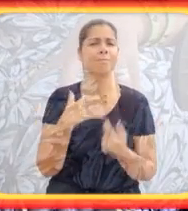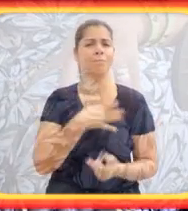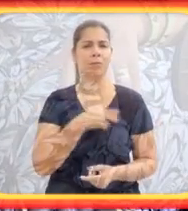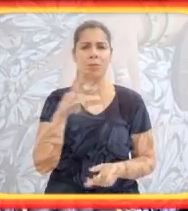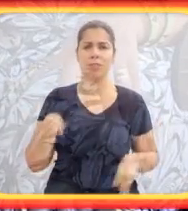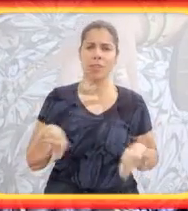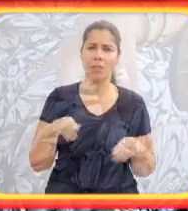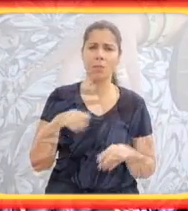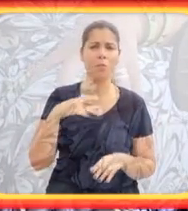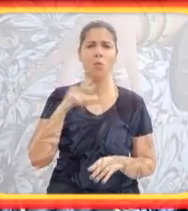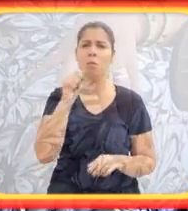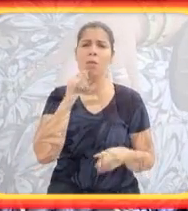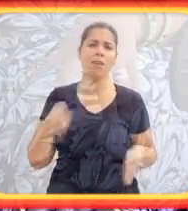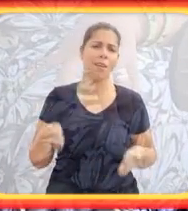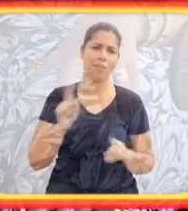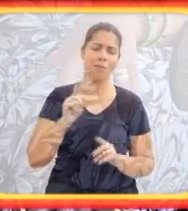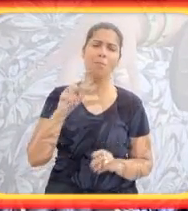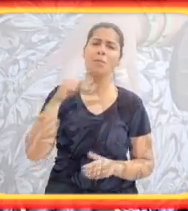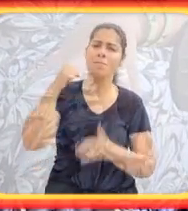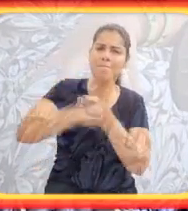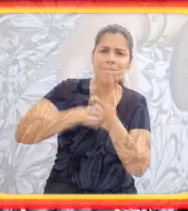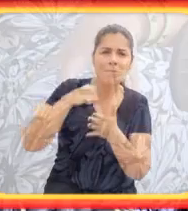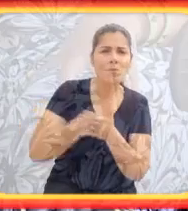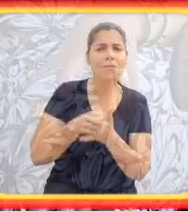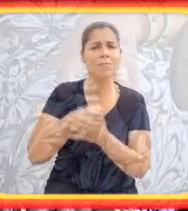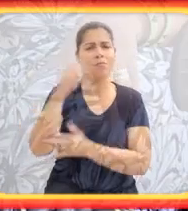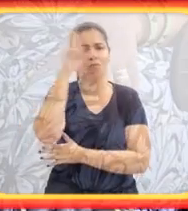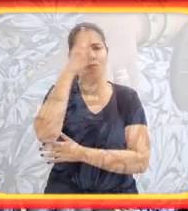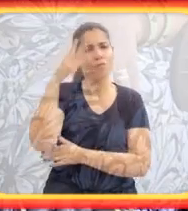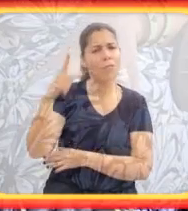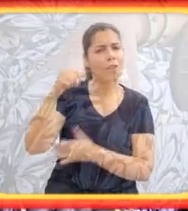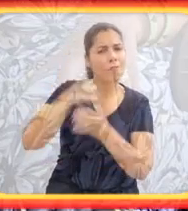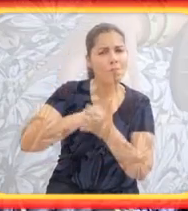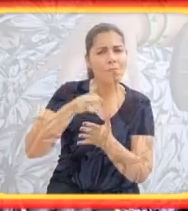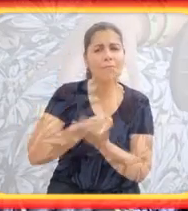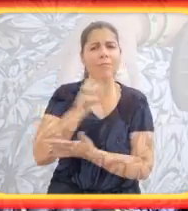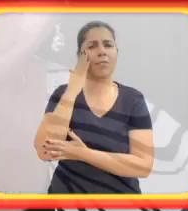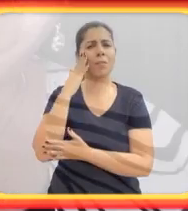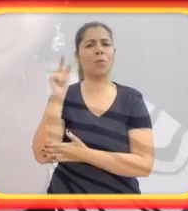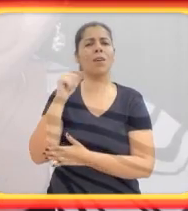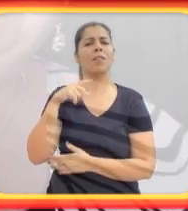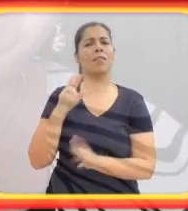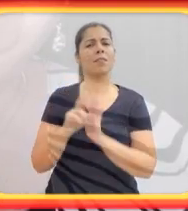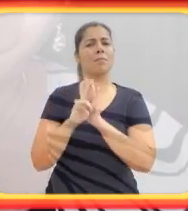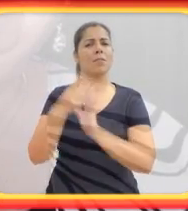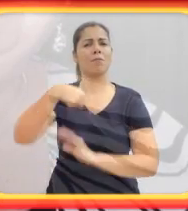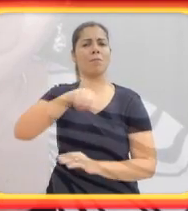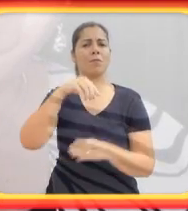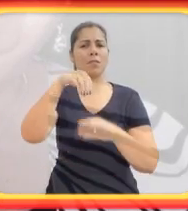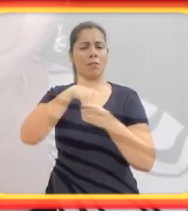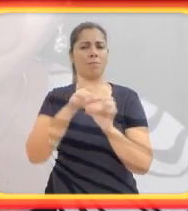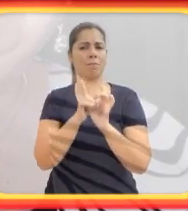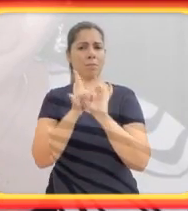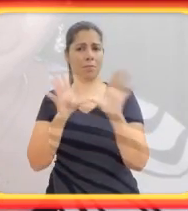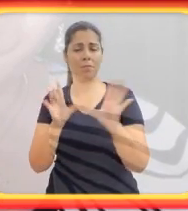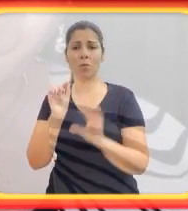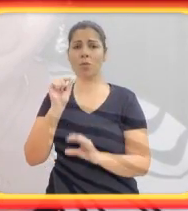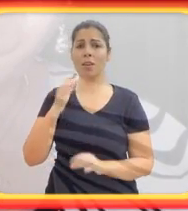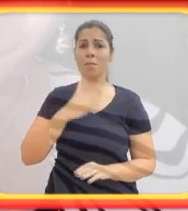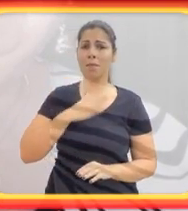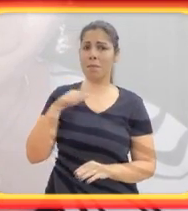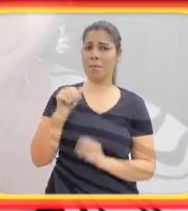Mas para mim foi incrível ser filho de cadeirante. Não pela cadeira em si, mas pela luta, pelo histórico de luta. Por saber